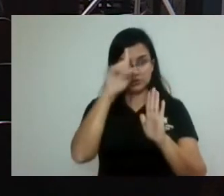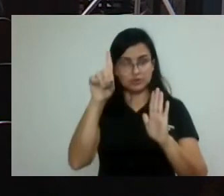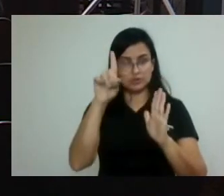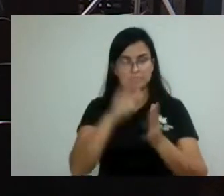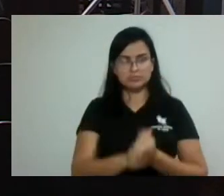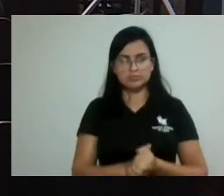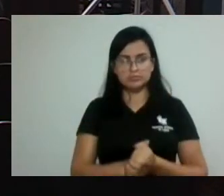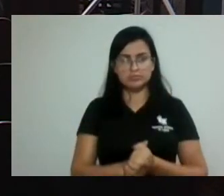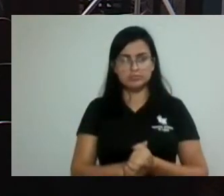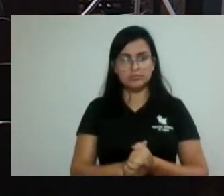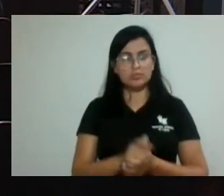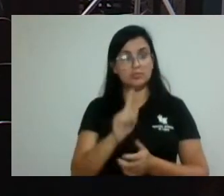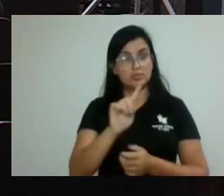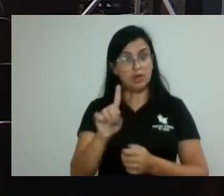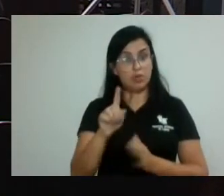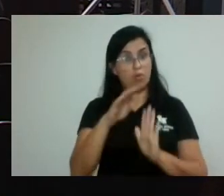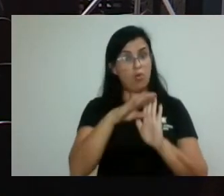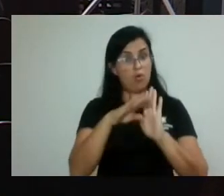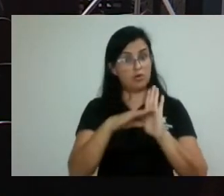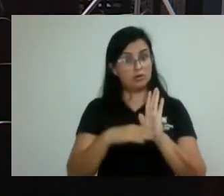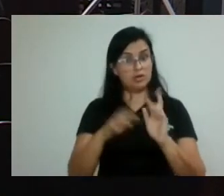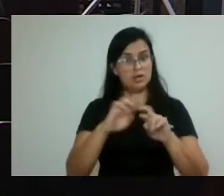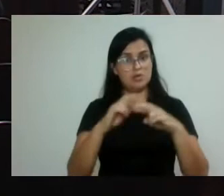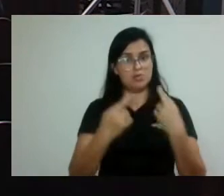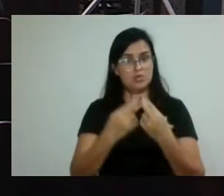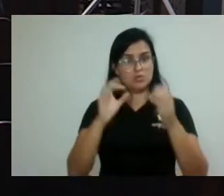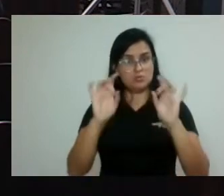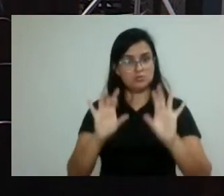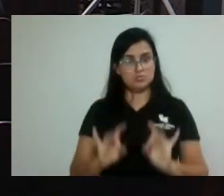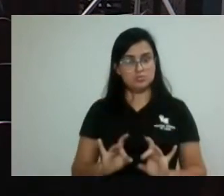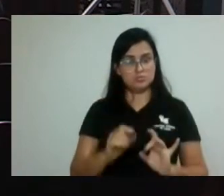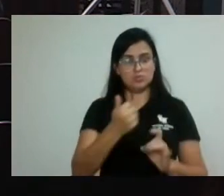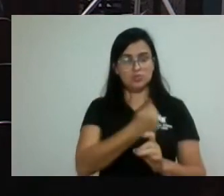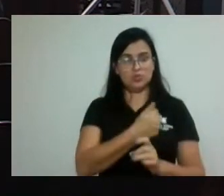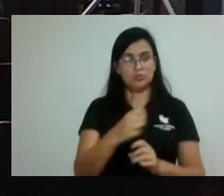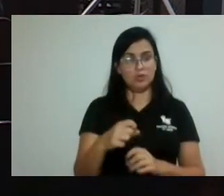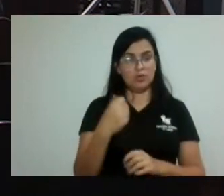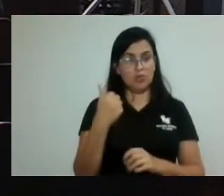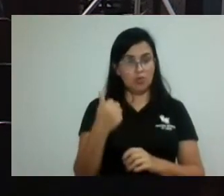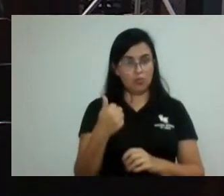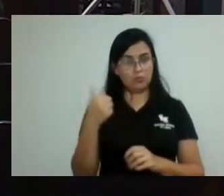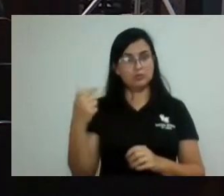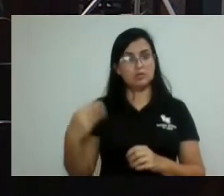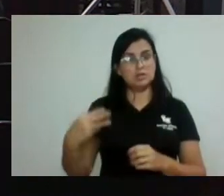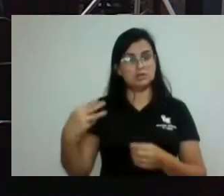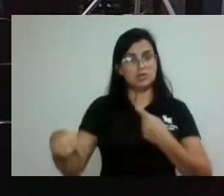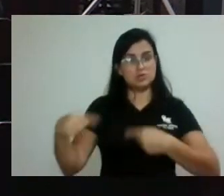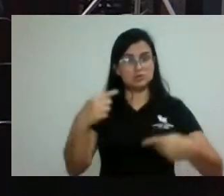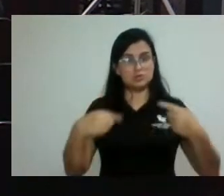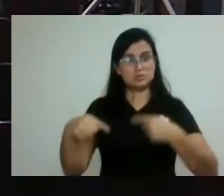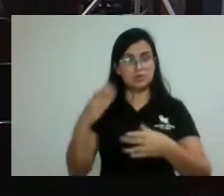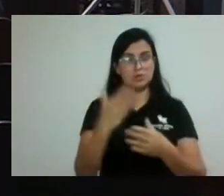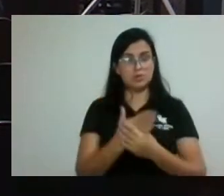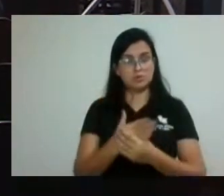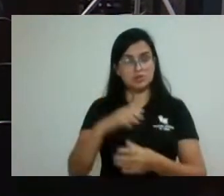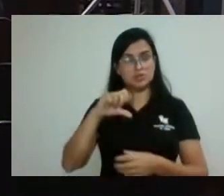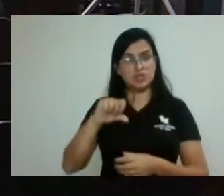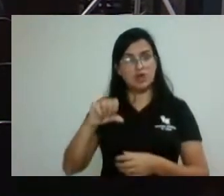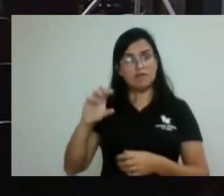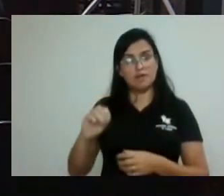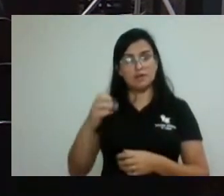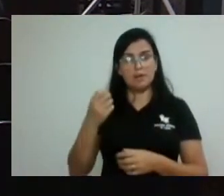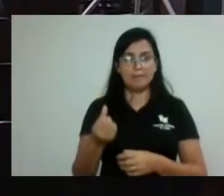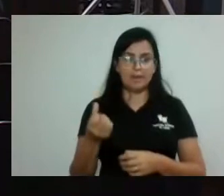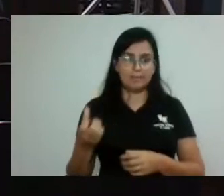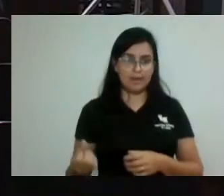ordem da reunião extraordinária. Número 1, terceira discussão. Processo 9066-2021. Garante